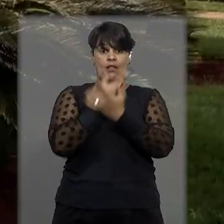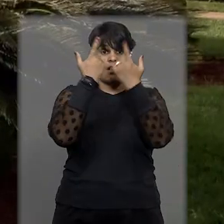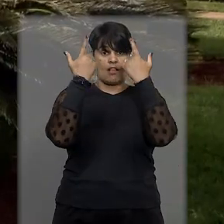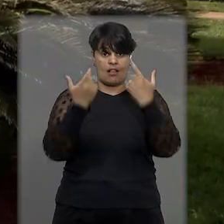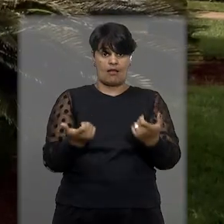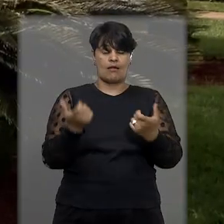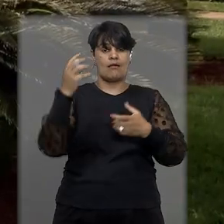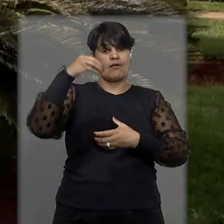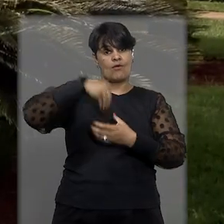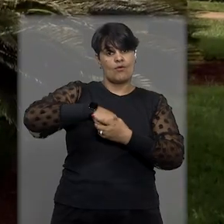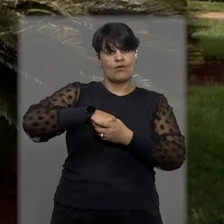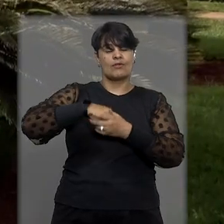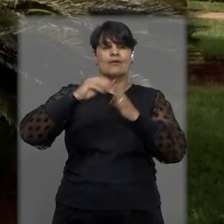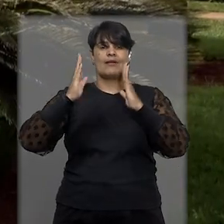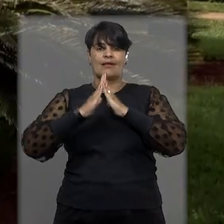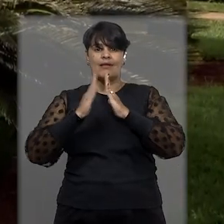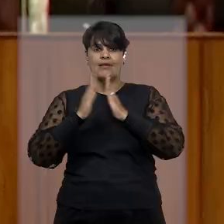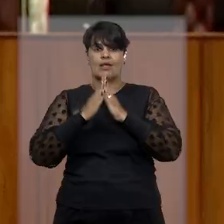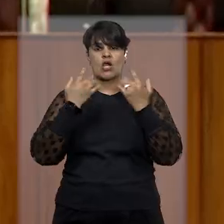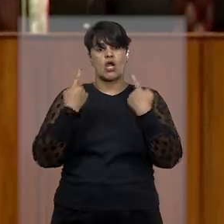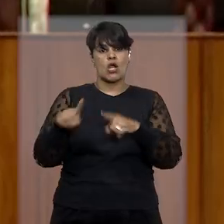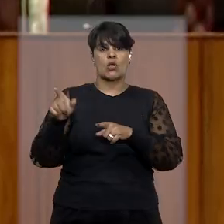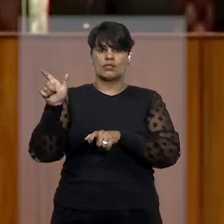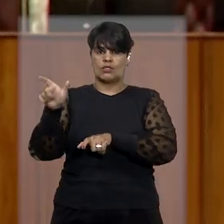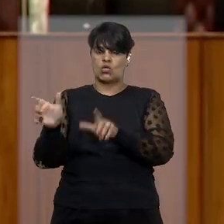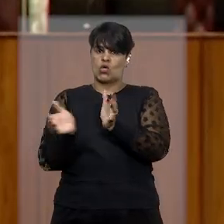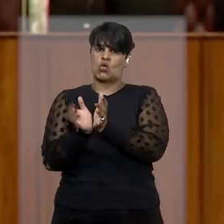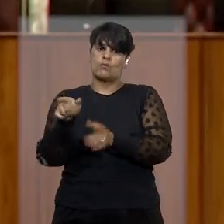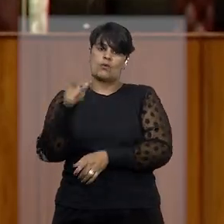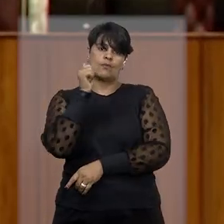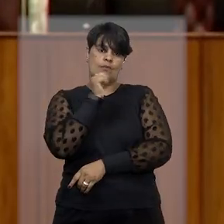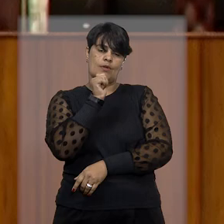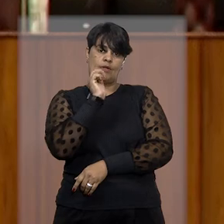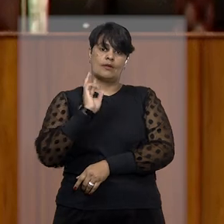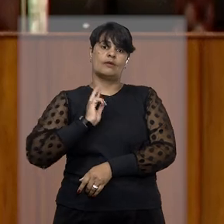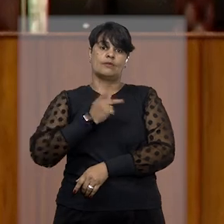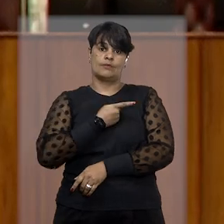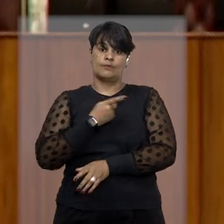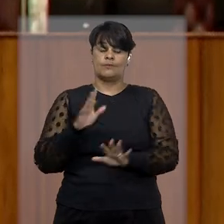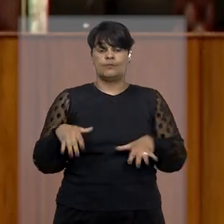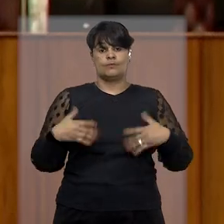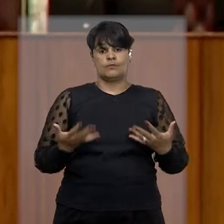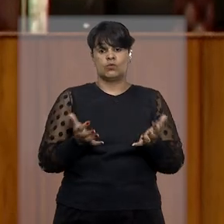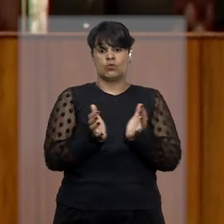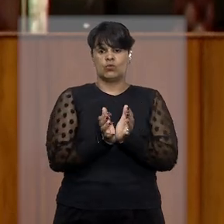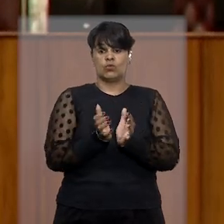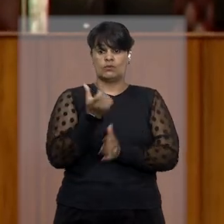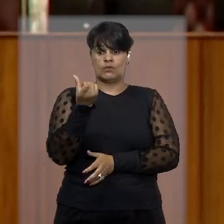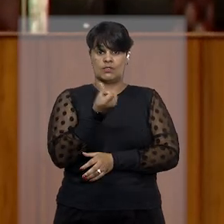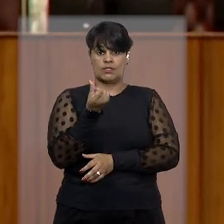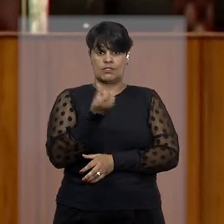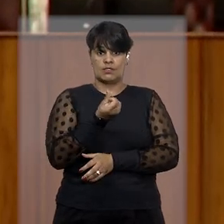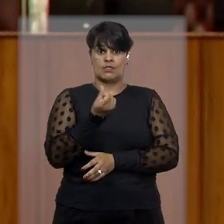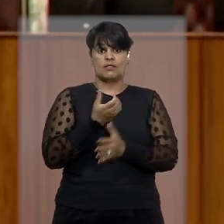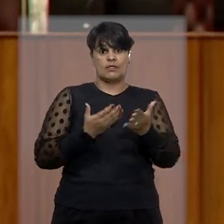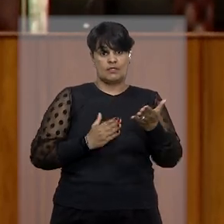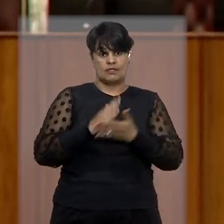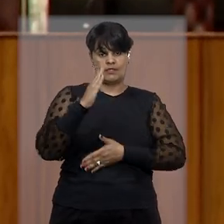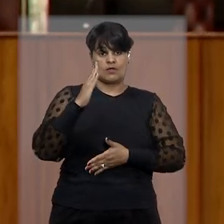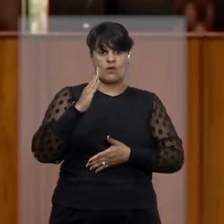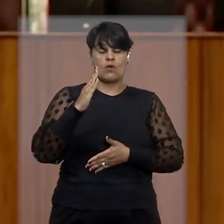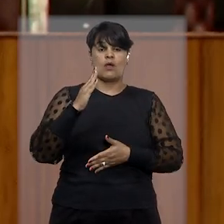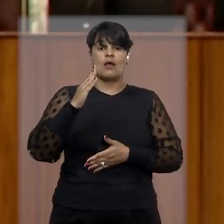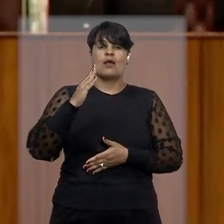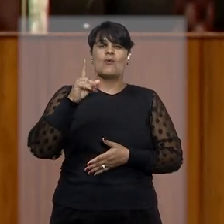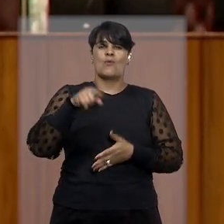familiar contra mulheres transexuais. Com esse entendimento, a sexta turma deu provimento a recurso do Ministério Público de São Paulo